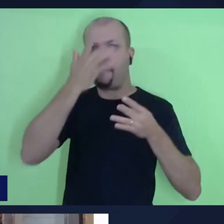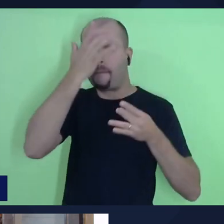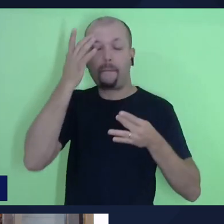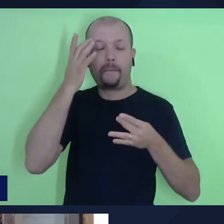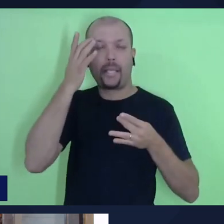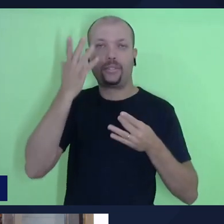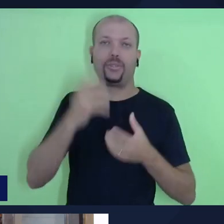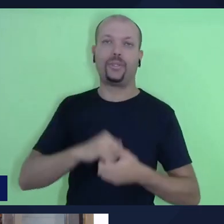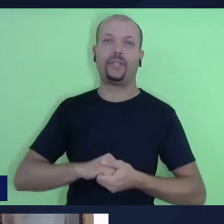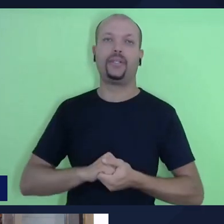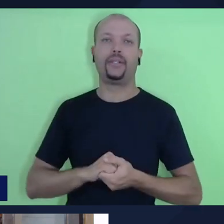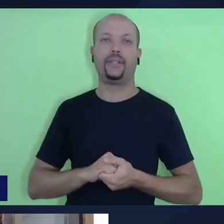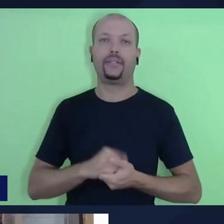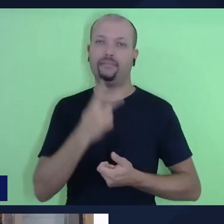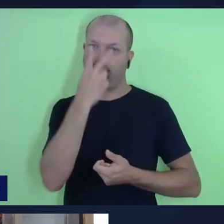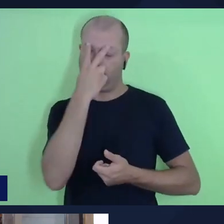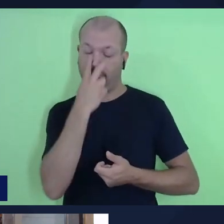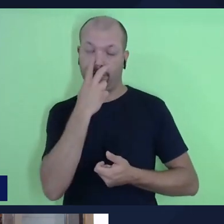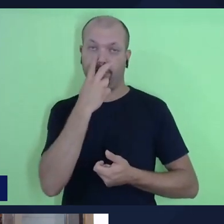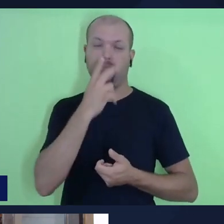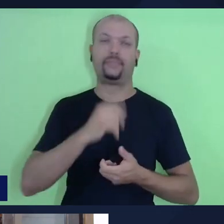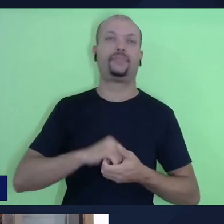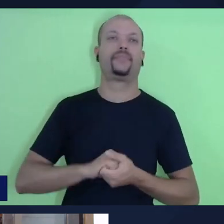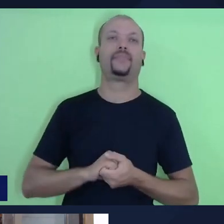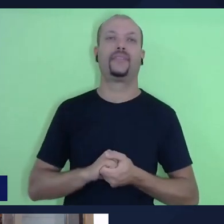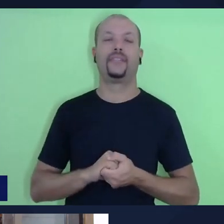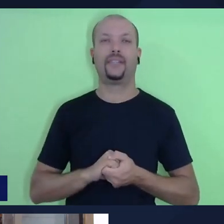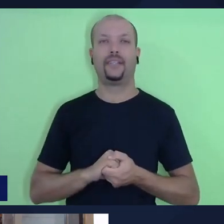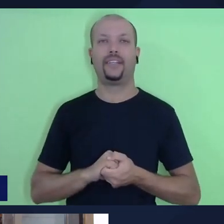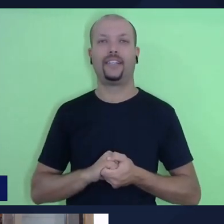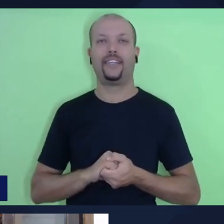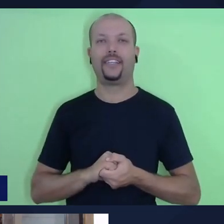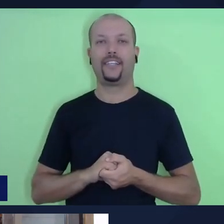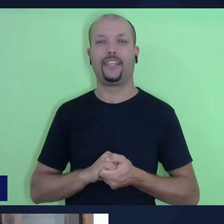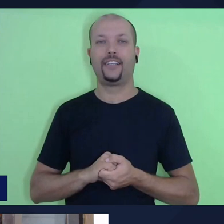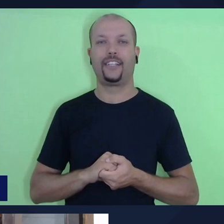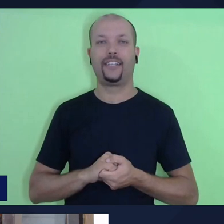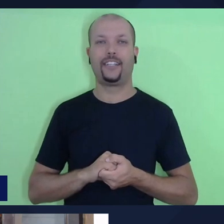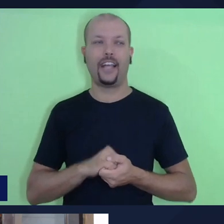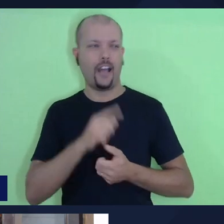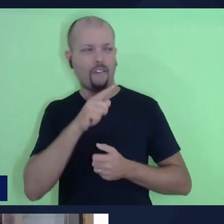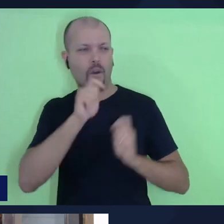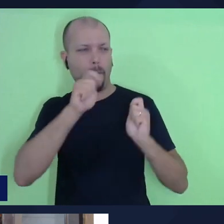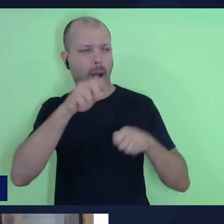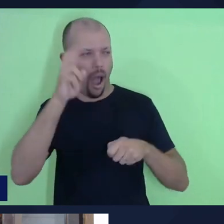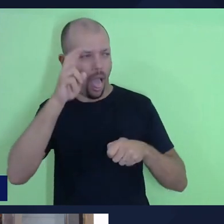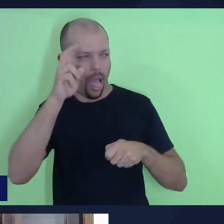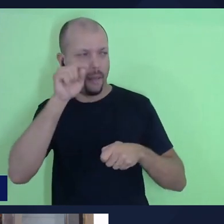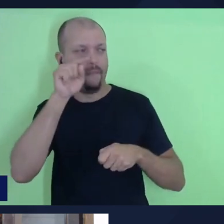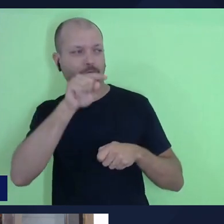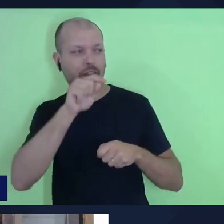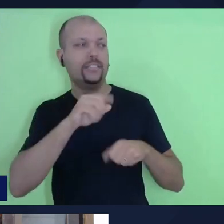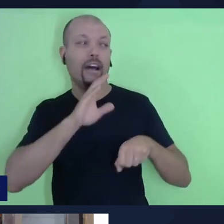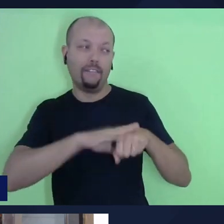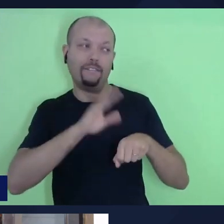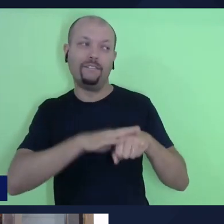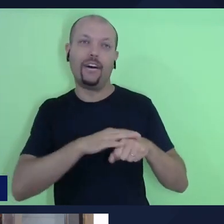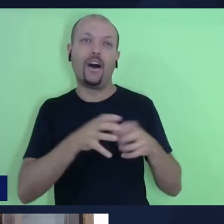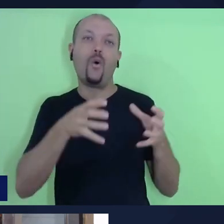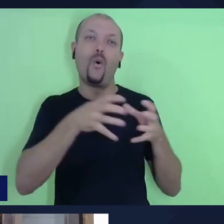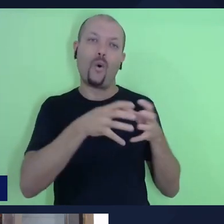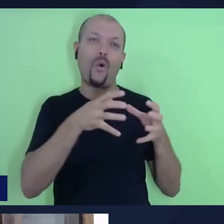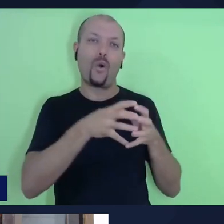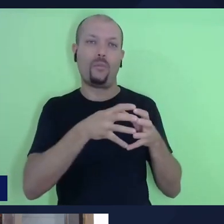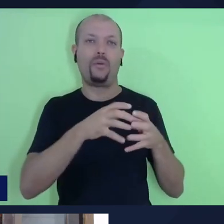baixa acuidade visual. Pastor Bruno, inclusive você pode lembrar-nos que você faz parte desse grupo, né, por favor.